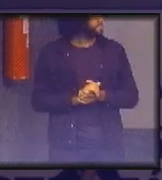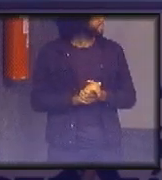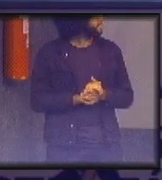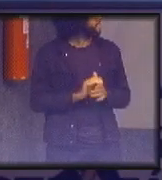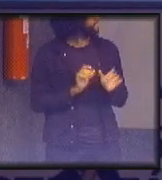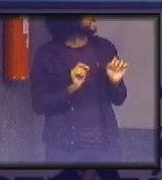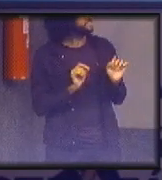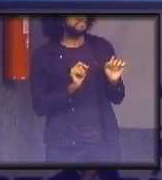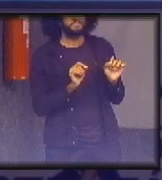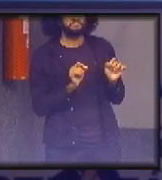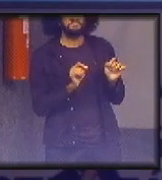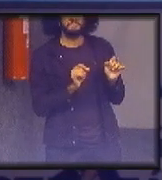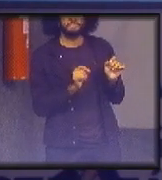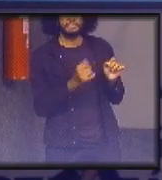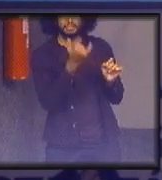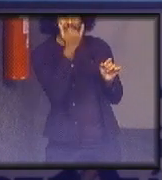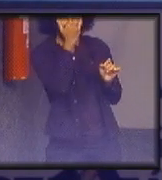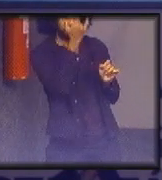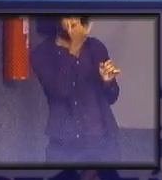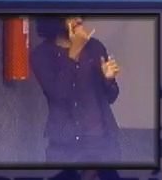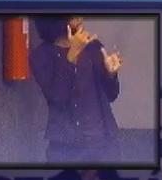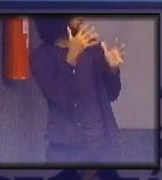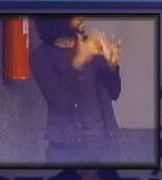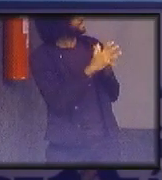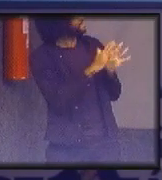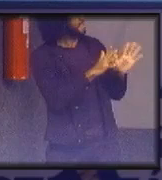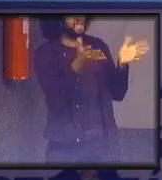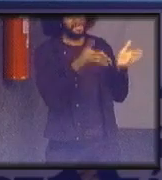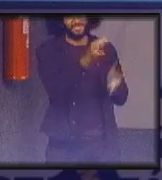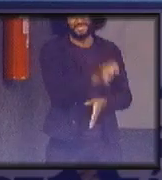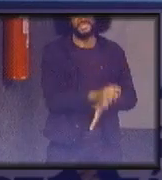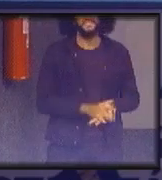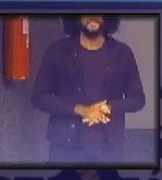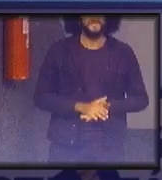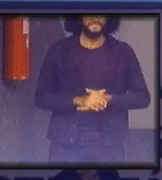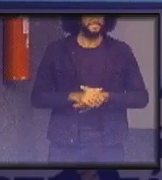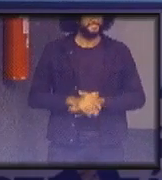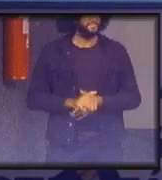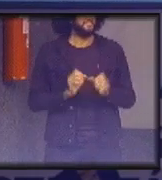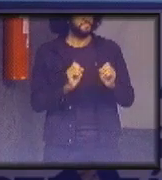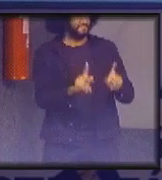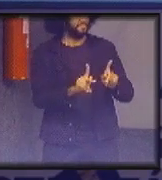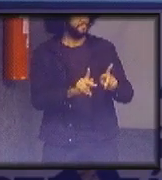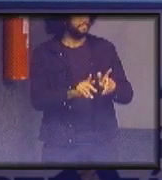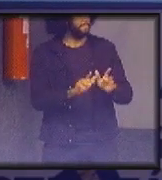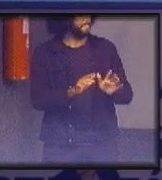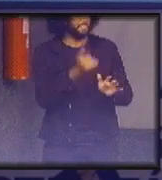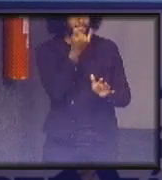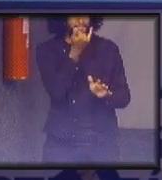agora eu fiz certo joia desculpa